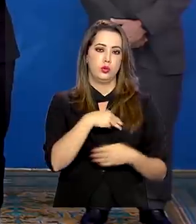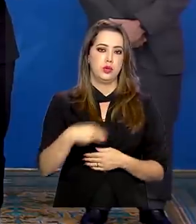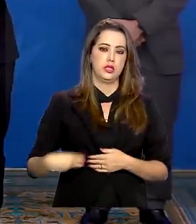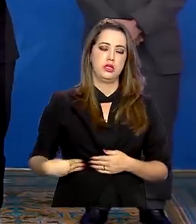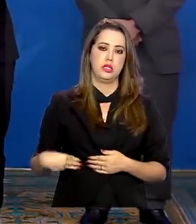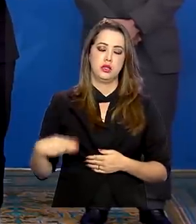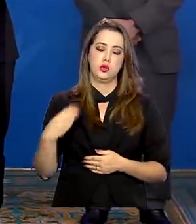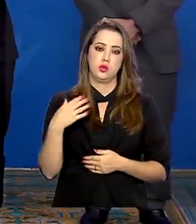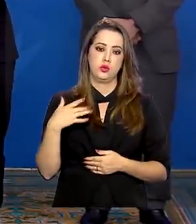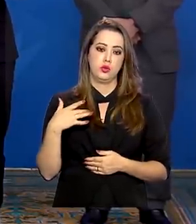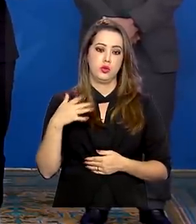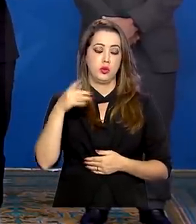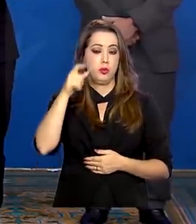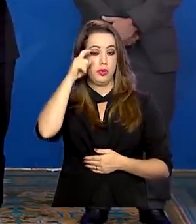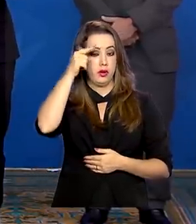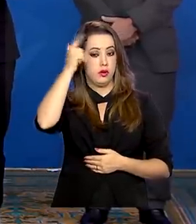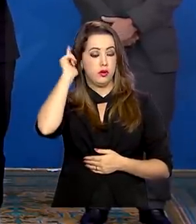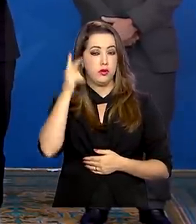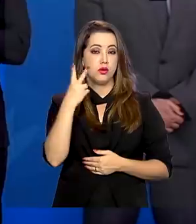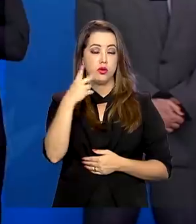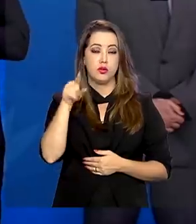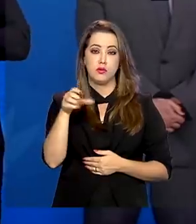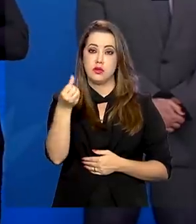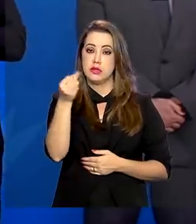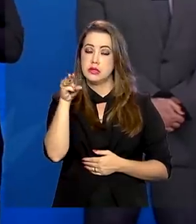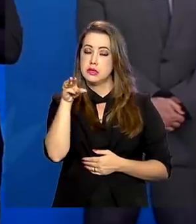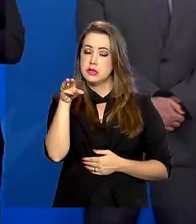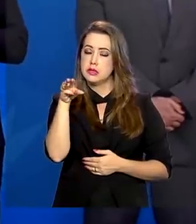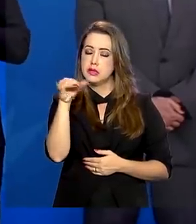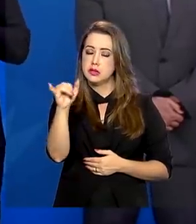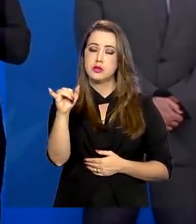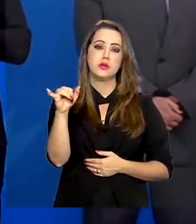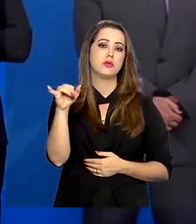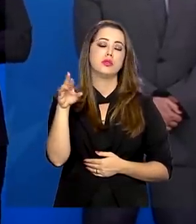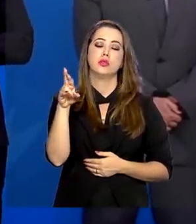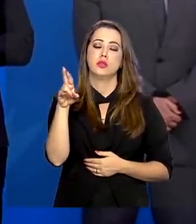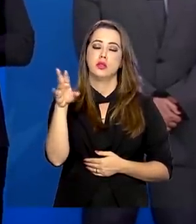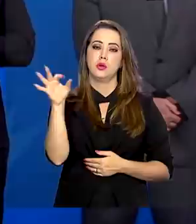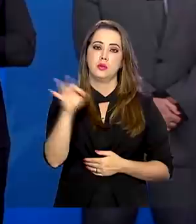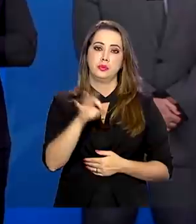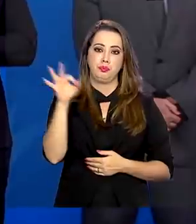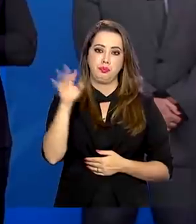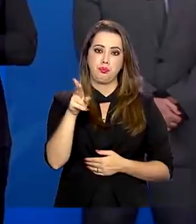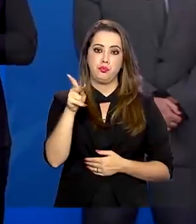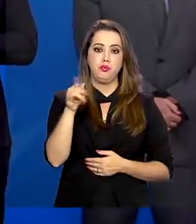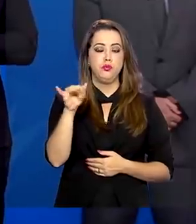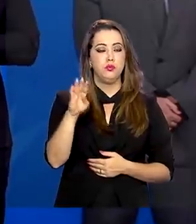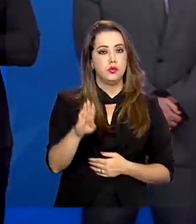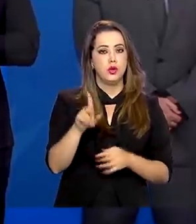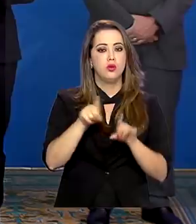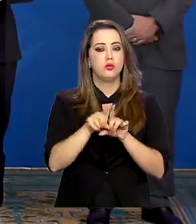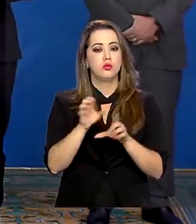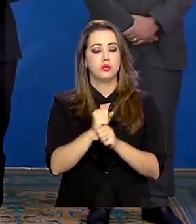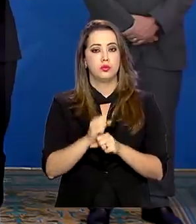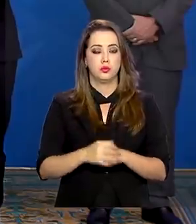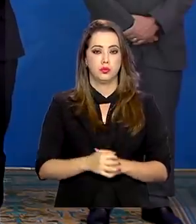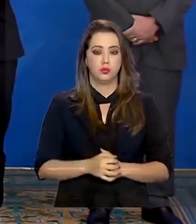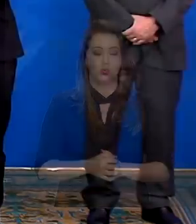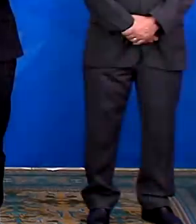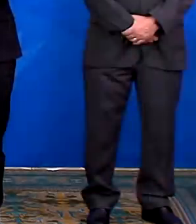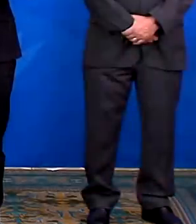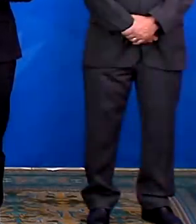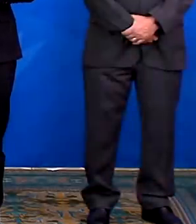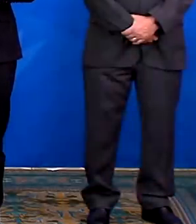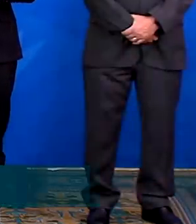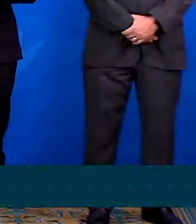equivalem a 2,6% do PIB, o conjunto de bens e riquezas produzidas pelo país durante o ano. O total